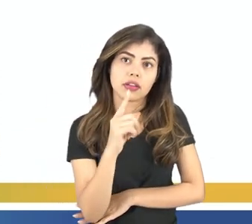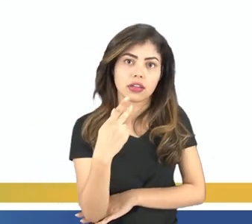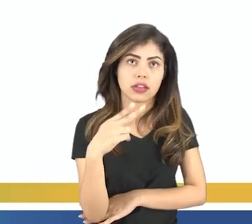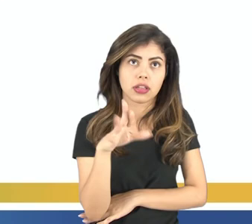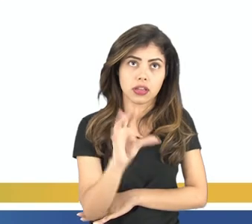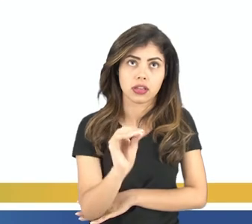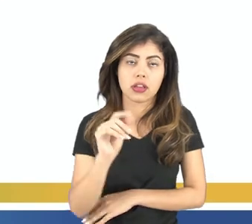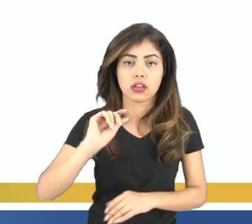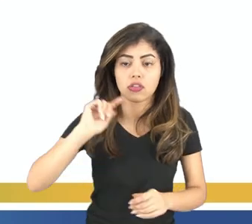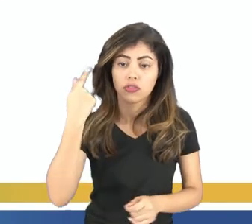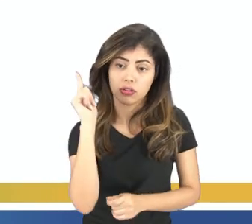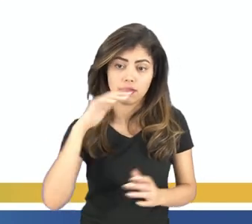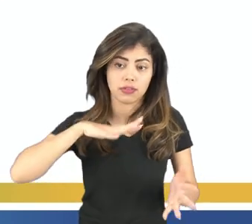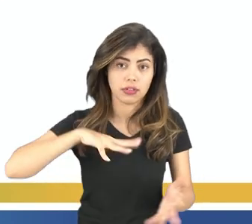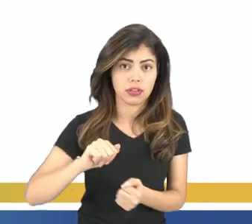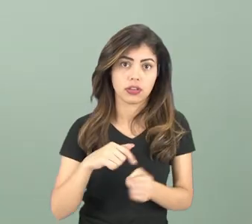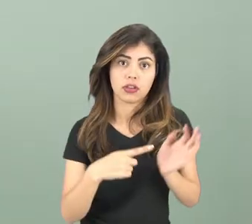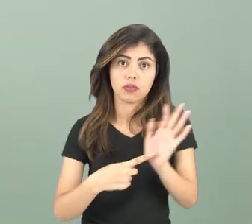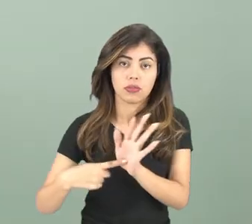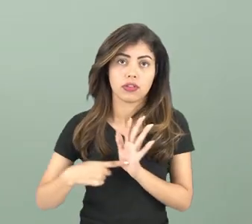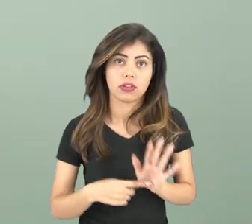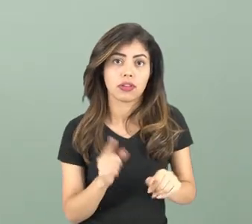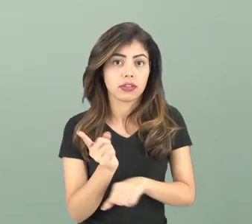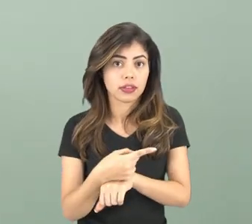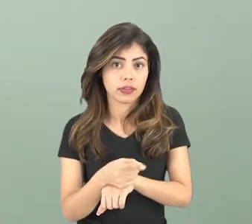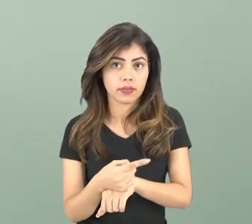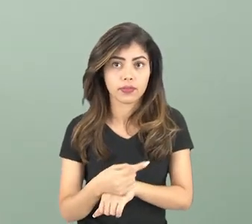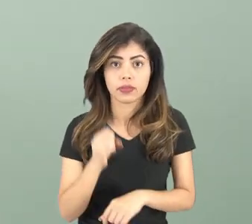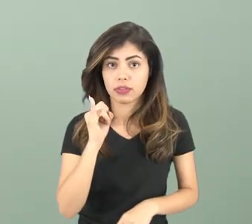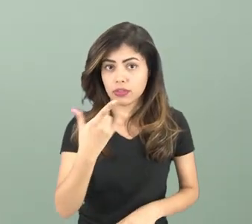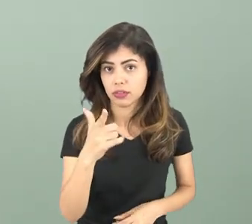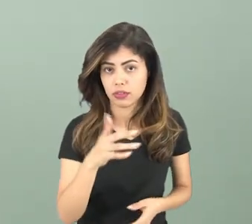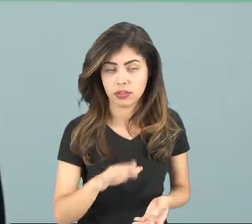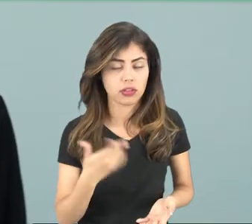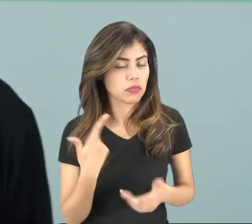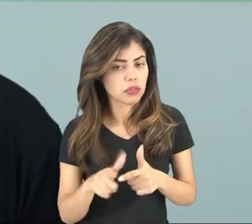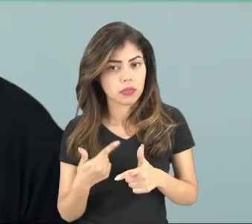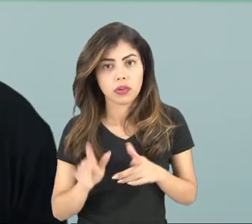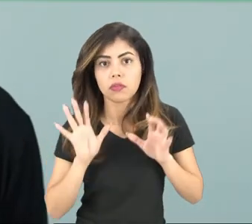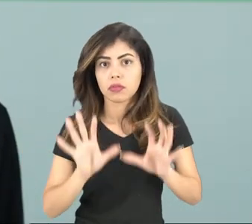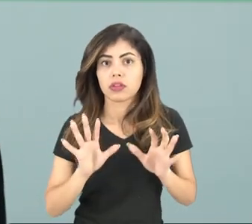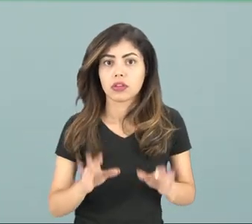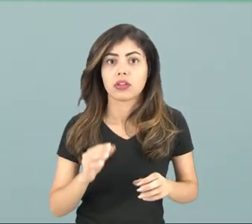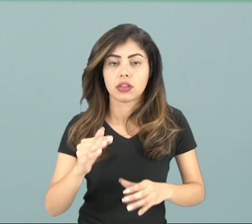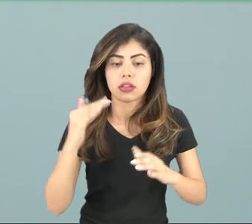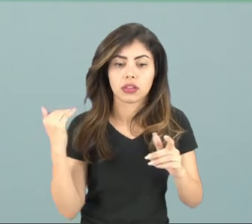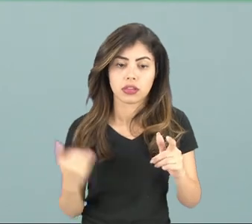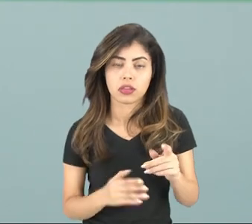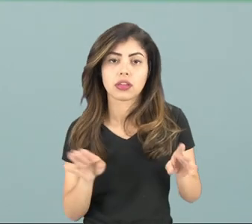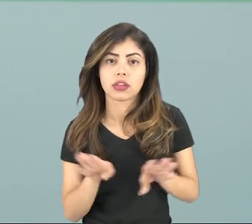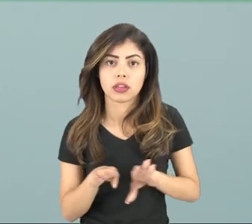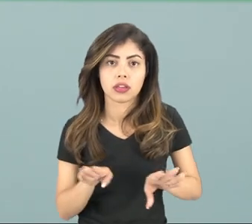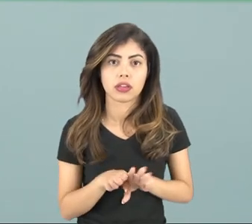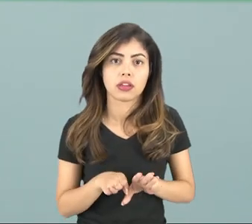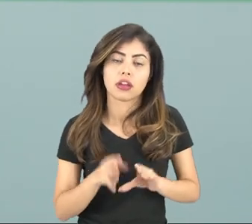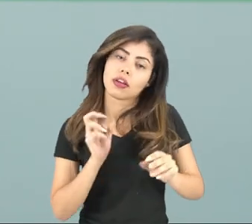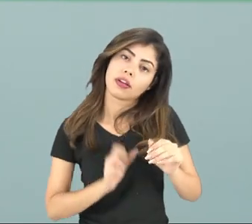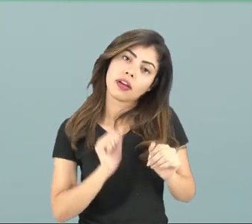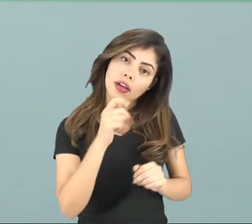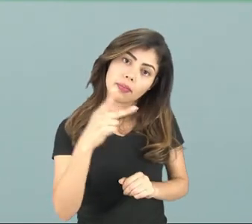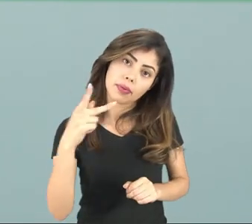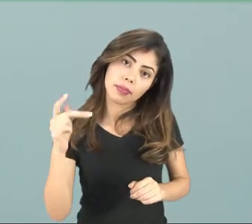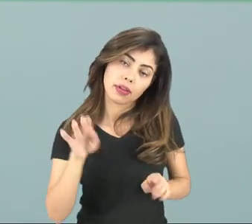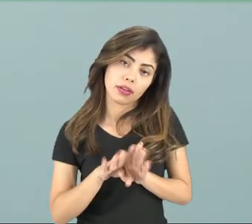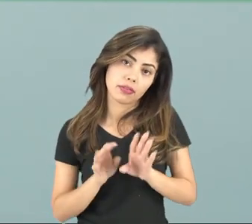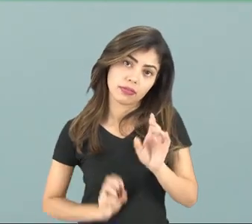polo geográfico da Terra mostrado na bússola. Se você não tiver uma bússola, não tem problema, você pode baixar em um aplicativo de